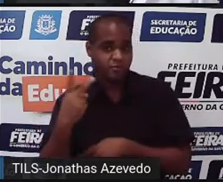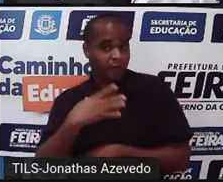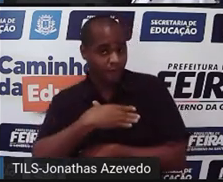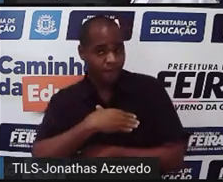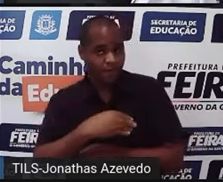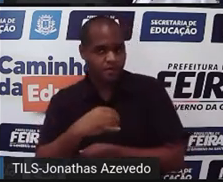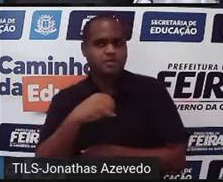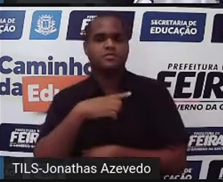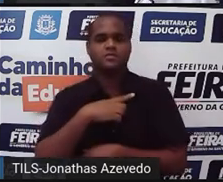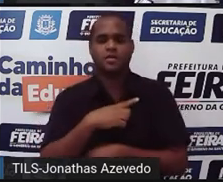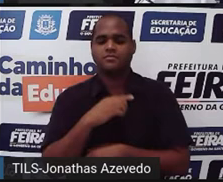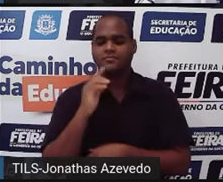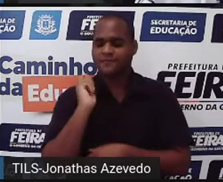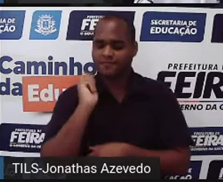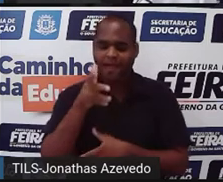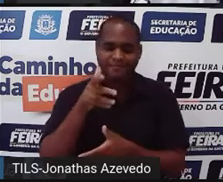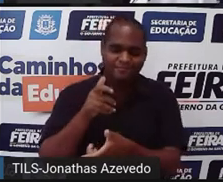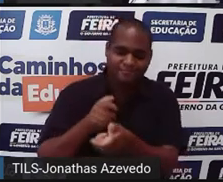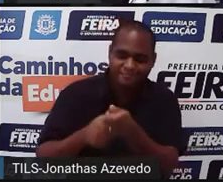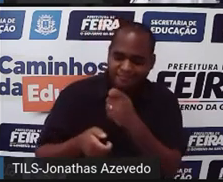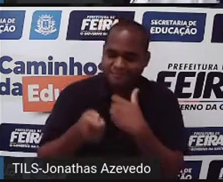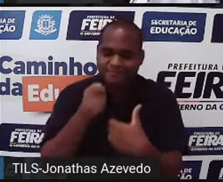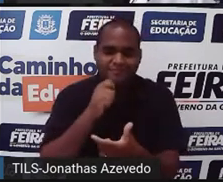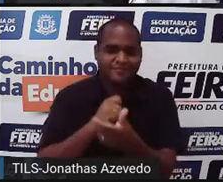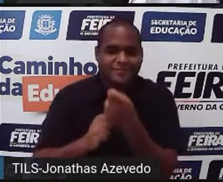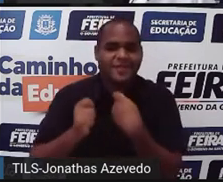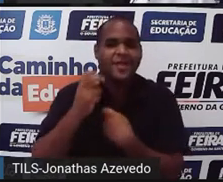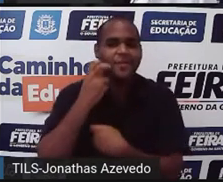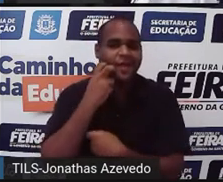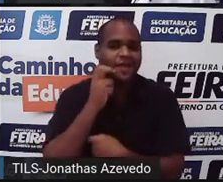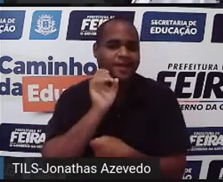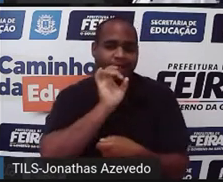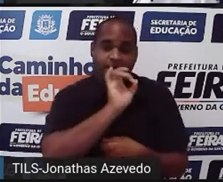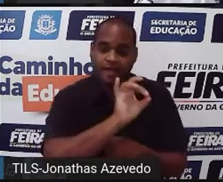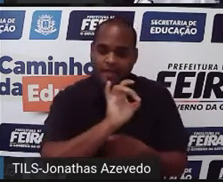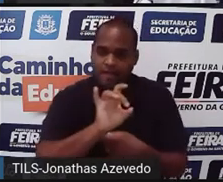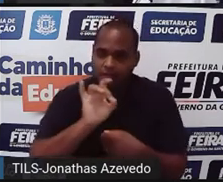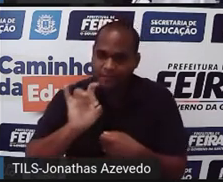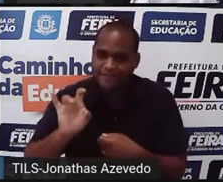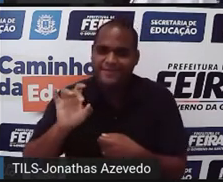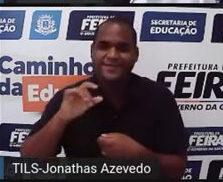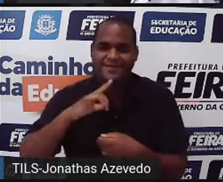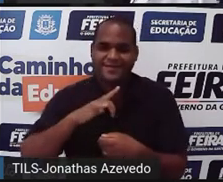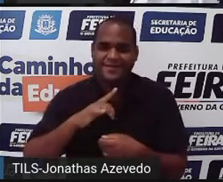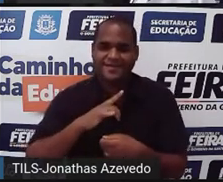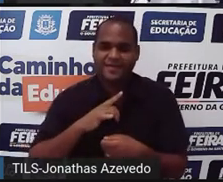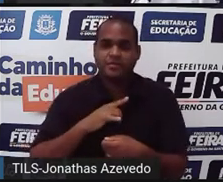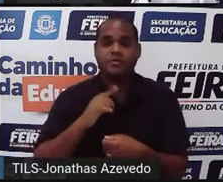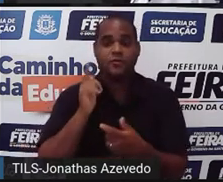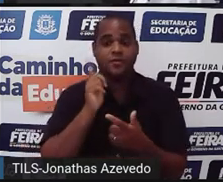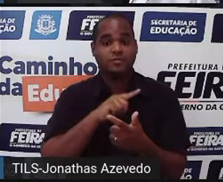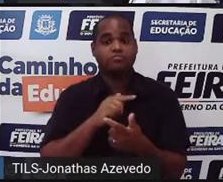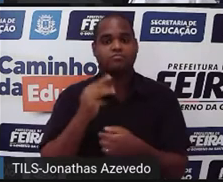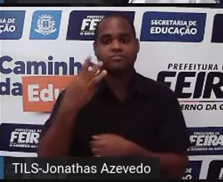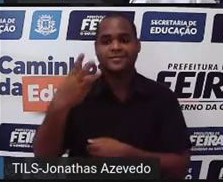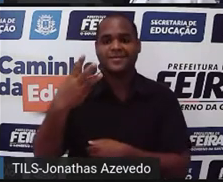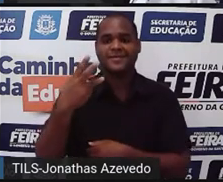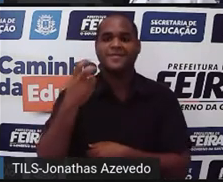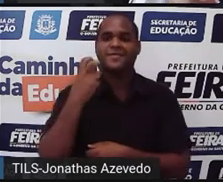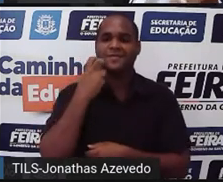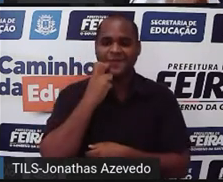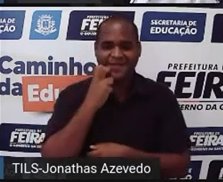foram pescar. Cada um pescou um peixe, sendo que ao todo foram